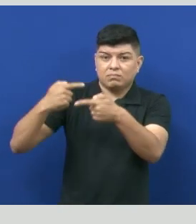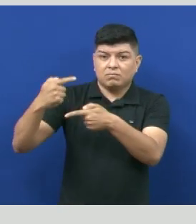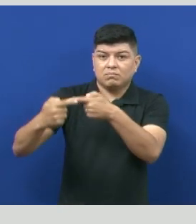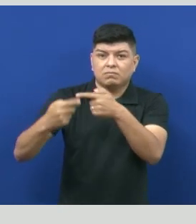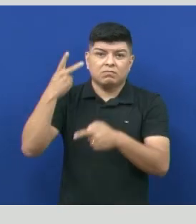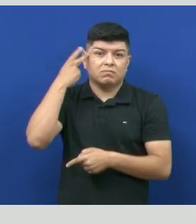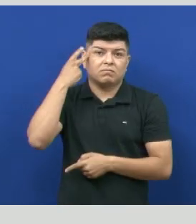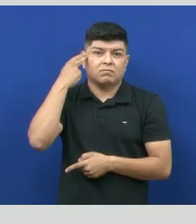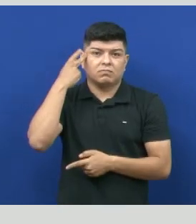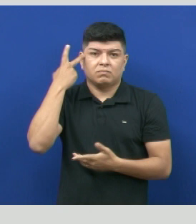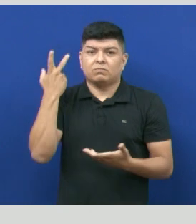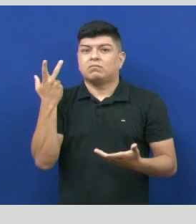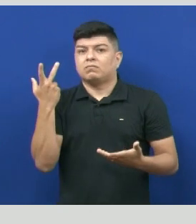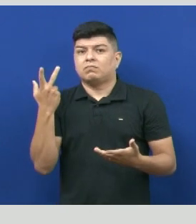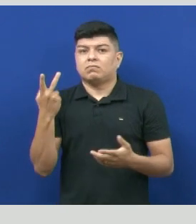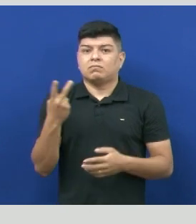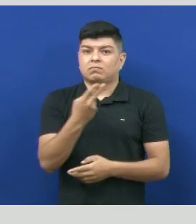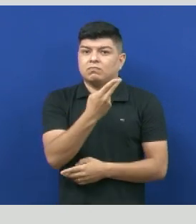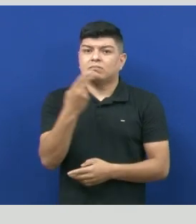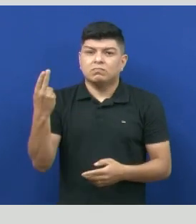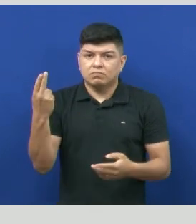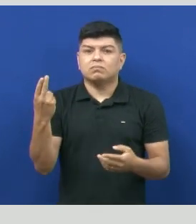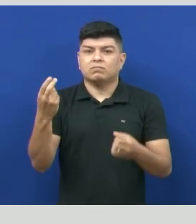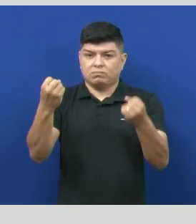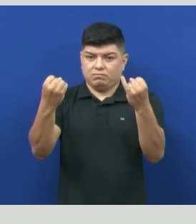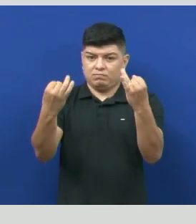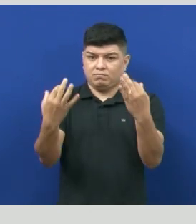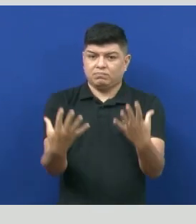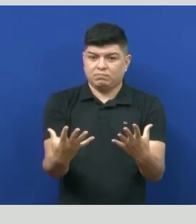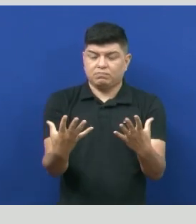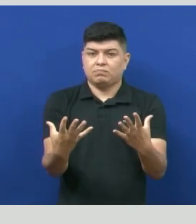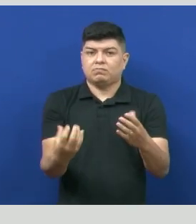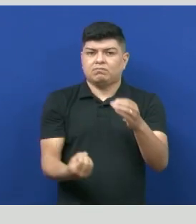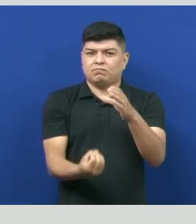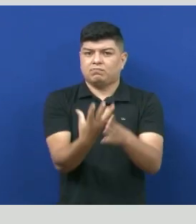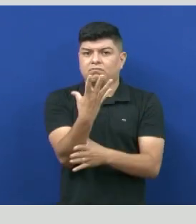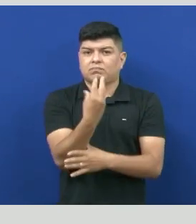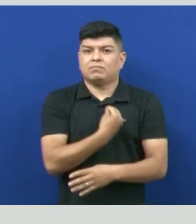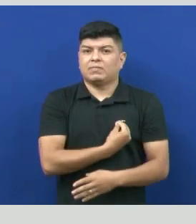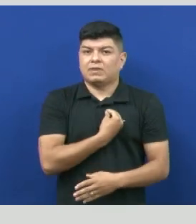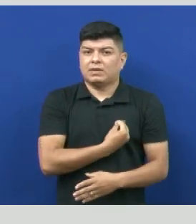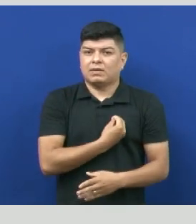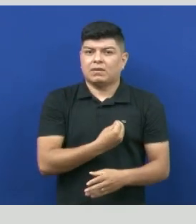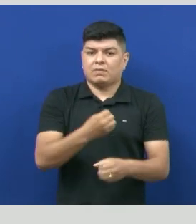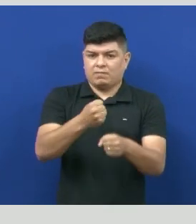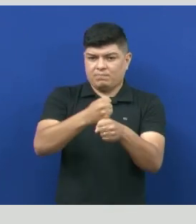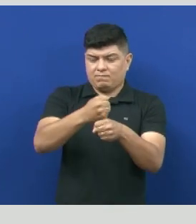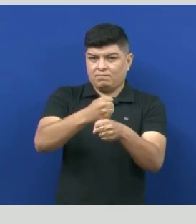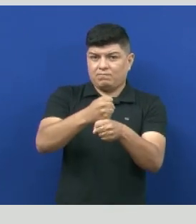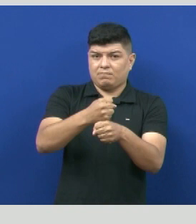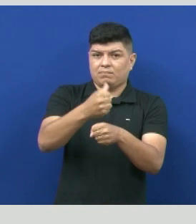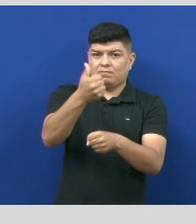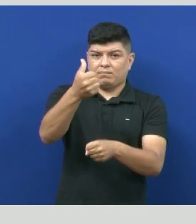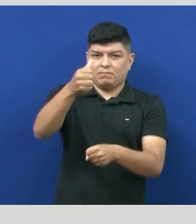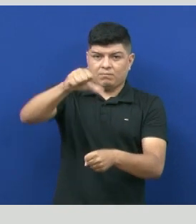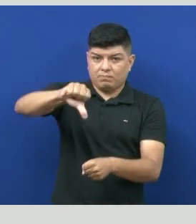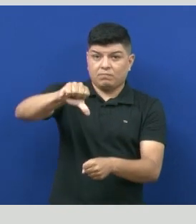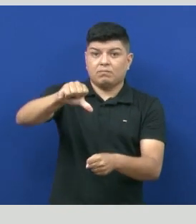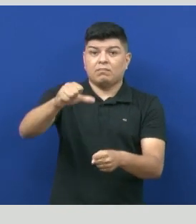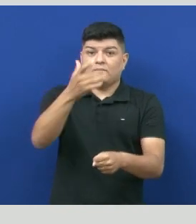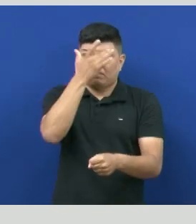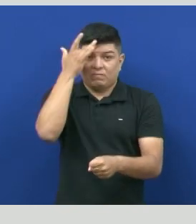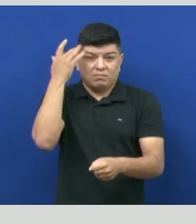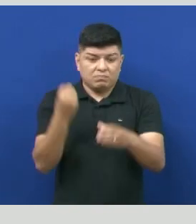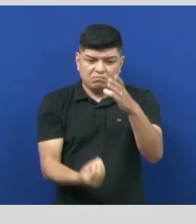também é um dos nomes para a teoria da abiogênese, teoria da geração espontânea. Bom, até o século XIX, acreditava-se que os seres vivos realmente